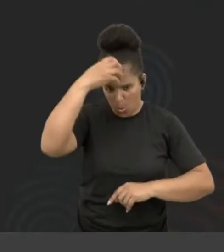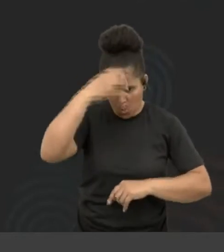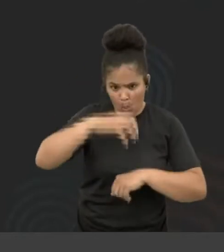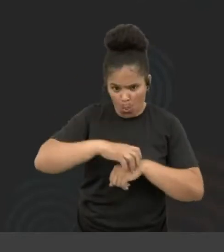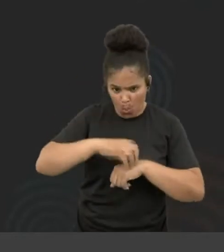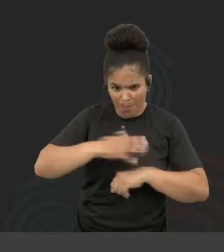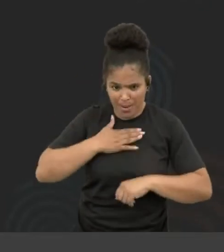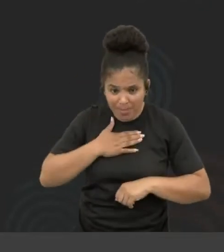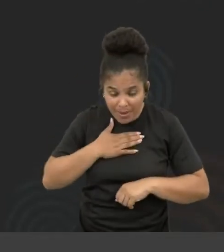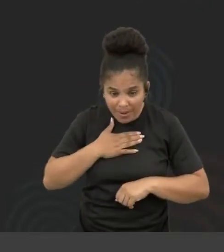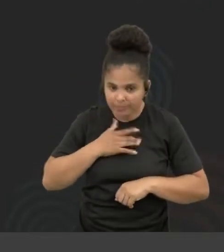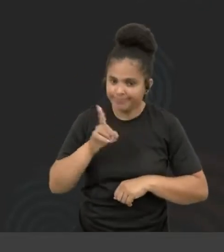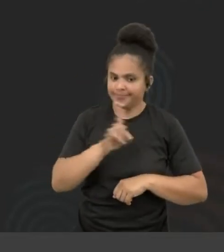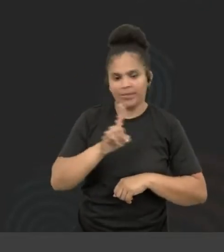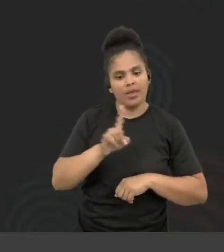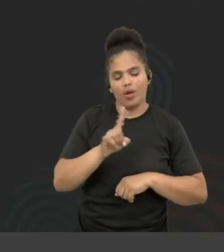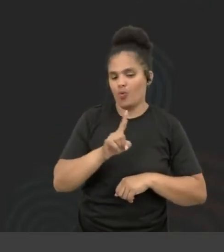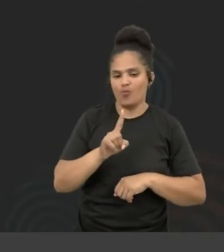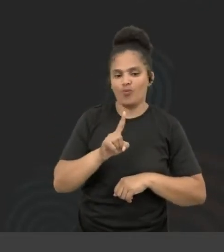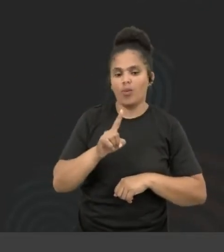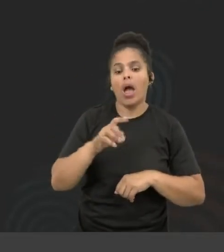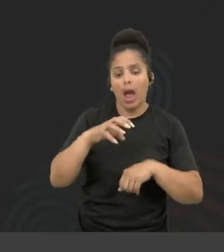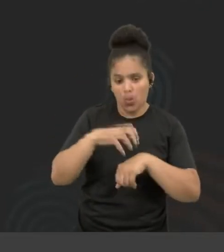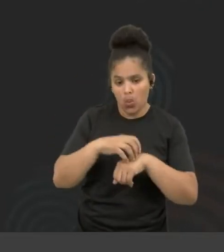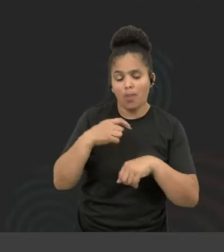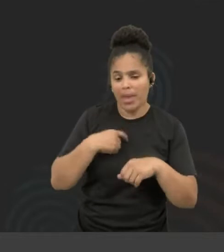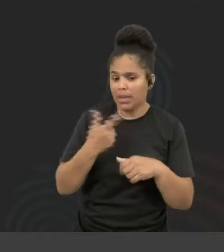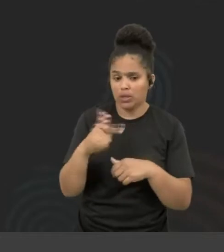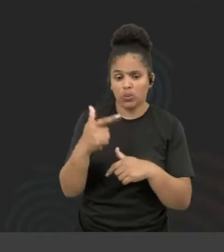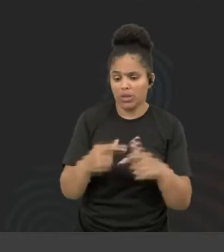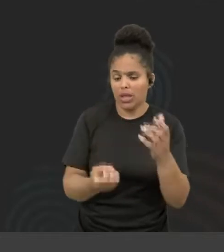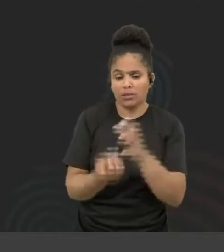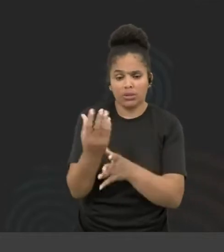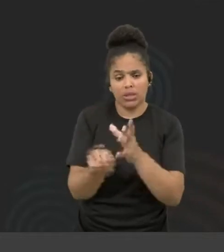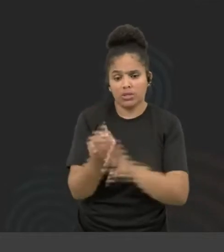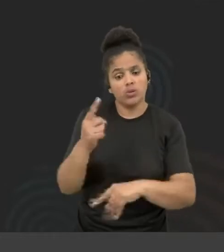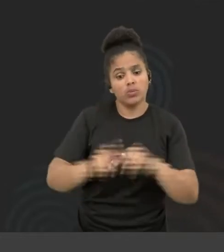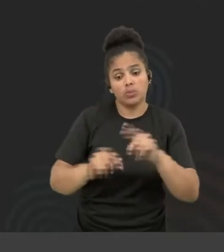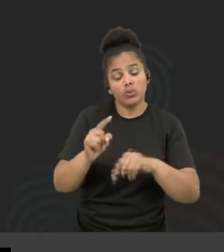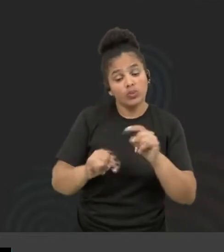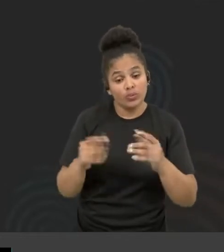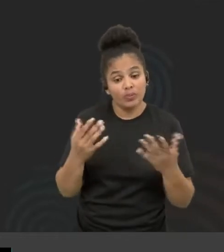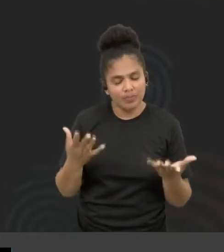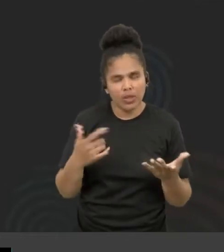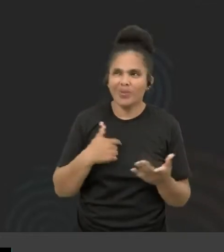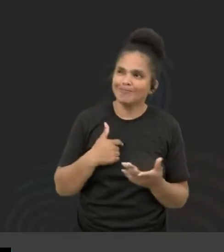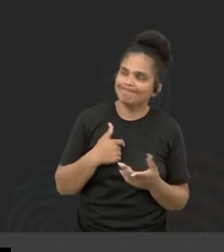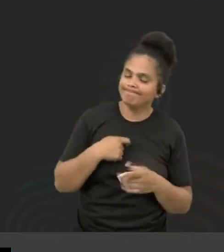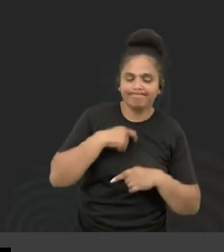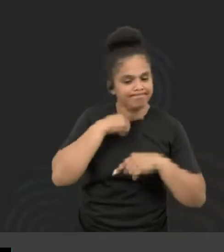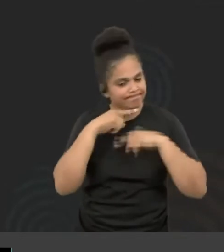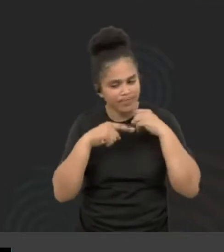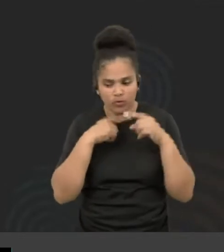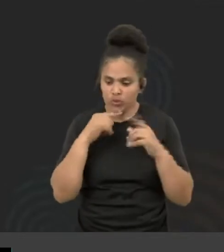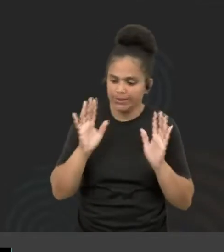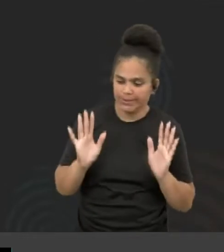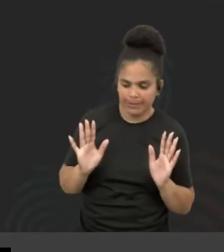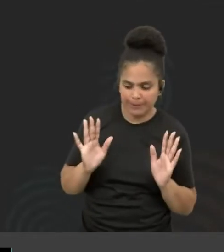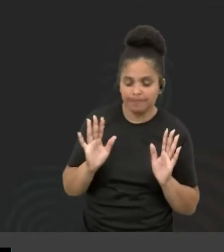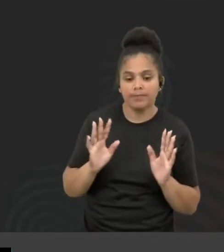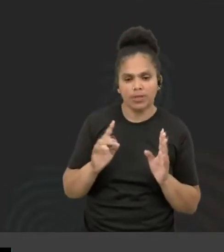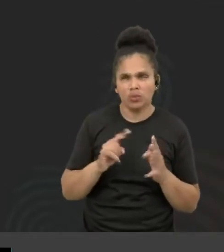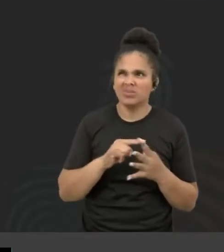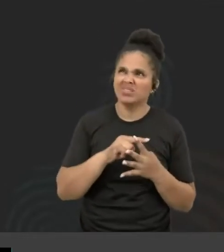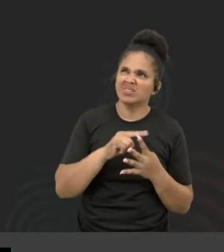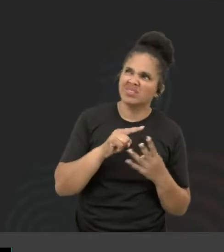do Figma que não pessoa também. pessoas cegas no desenvolvimento do seu produto. Daí, eu falei, não vai dar. Assim, foram três,